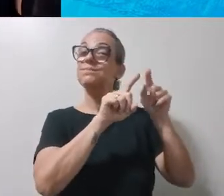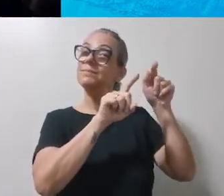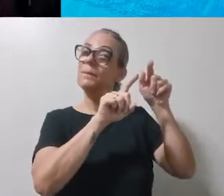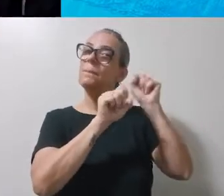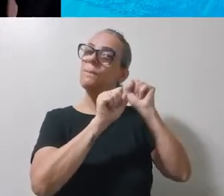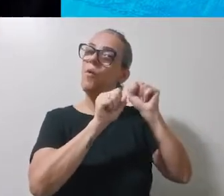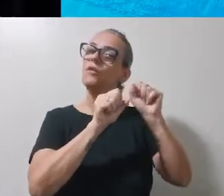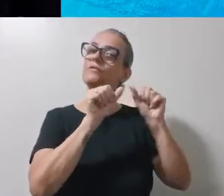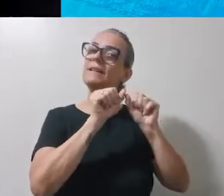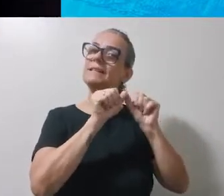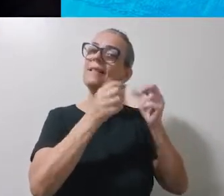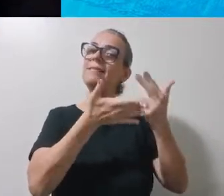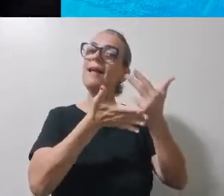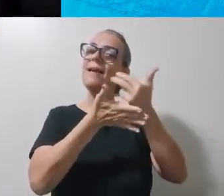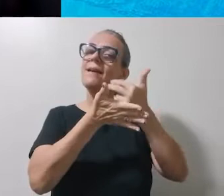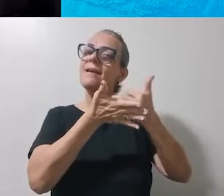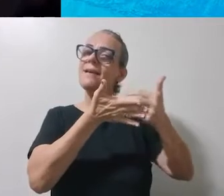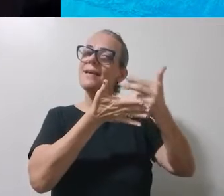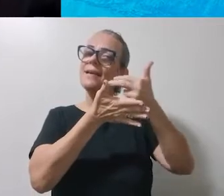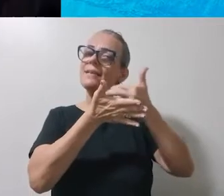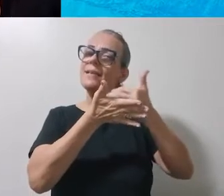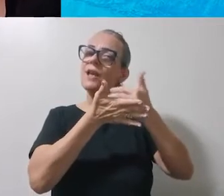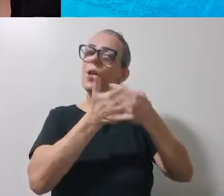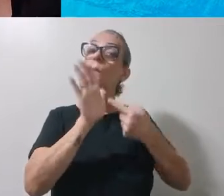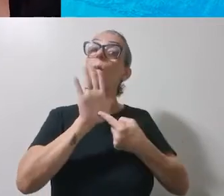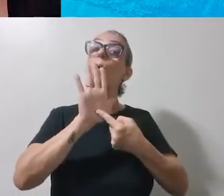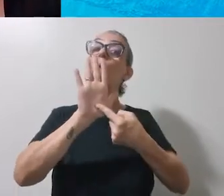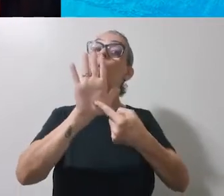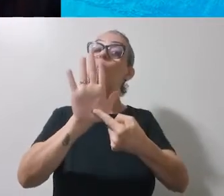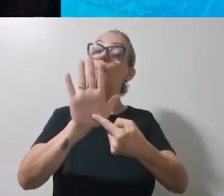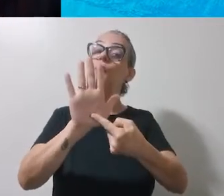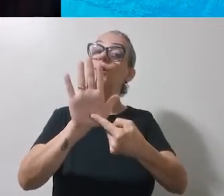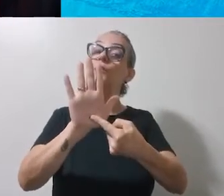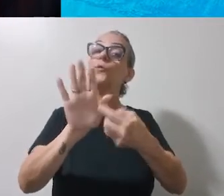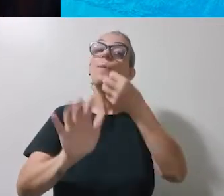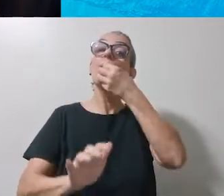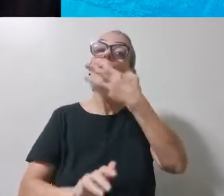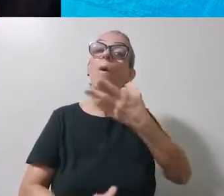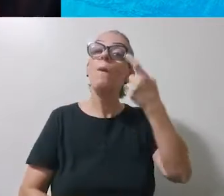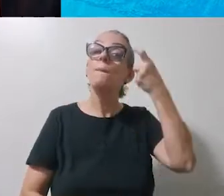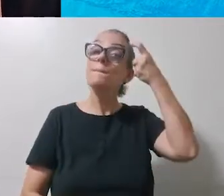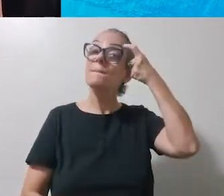nuvens. Representando os nossos bons pensamentos. Que tal?